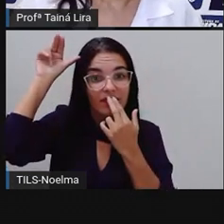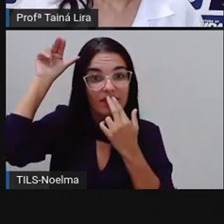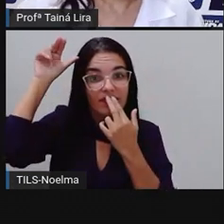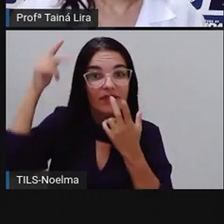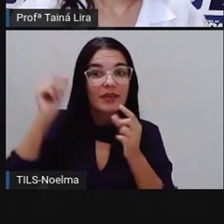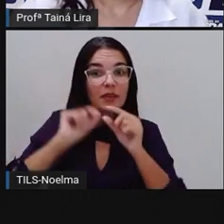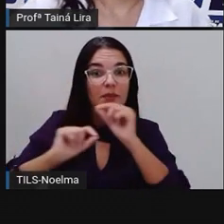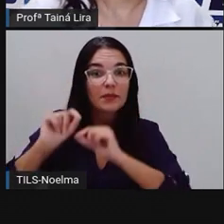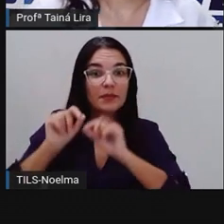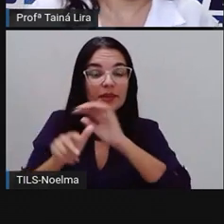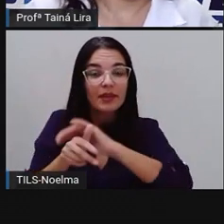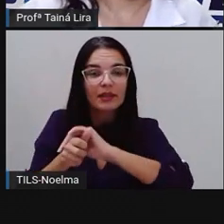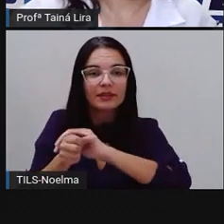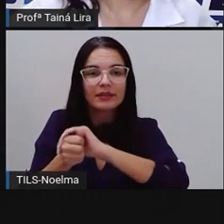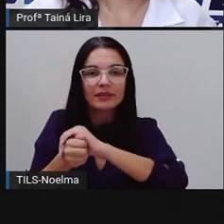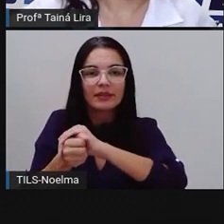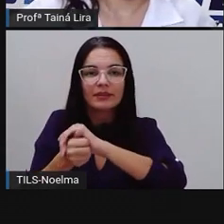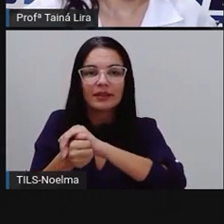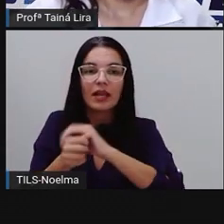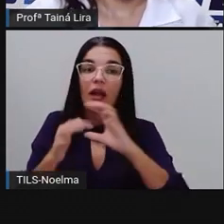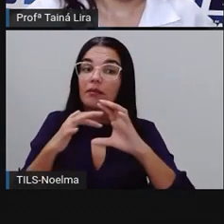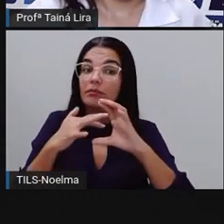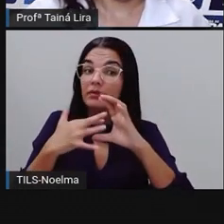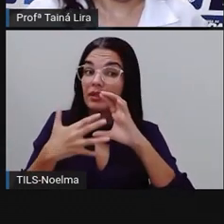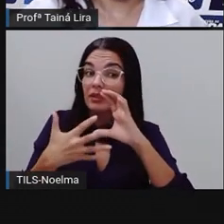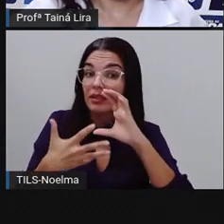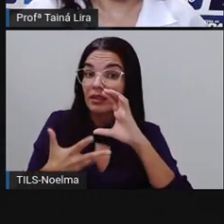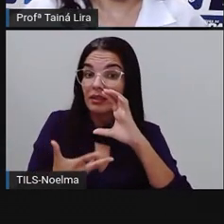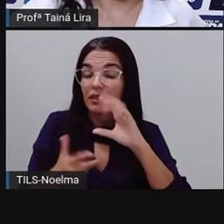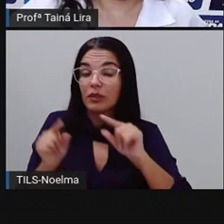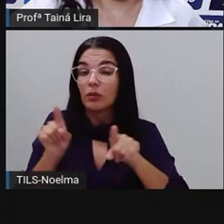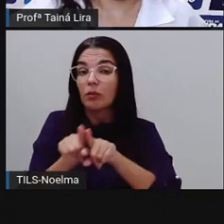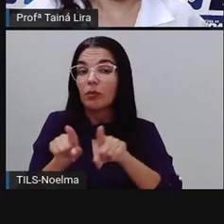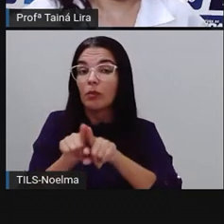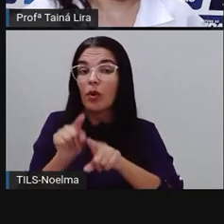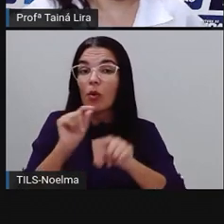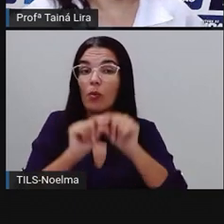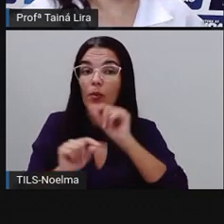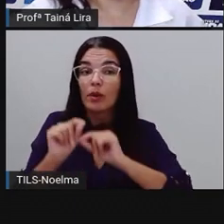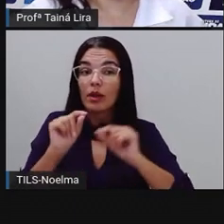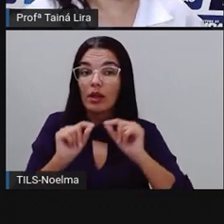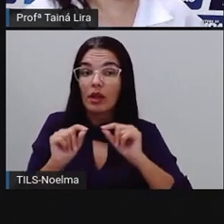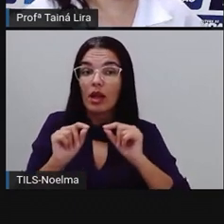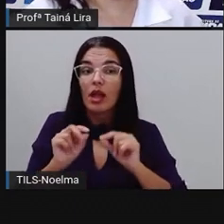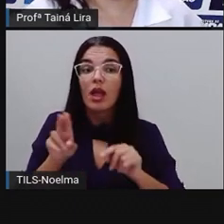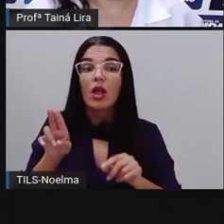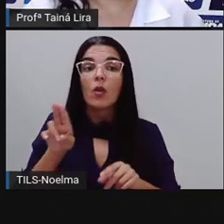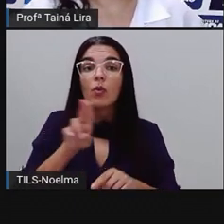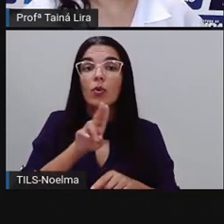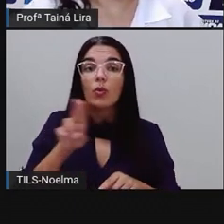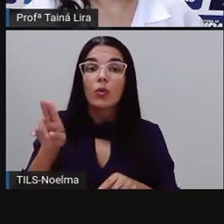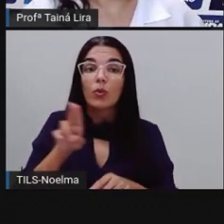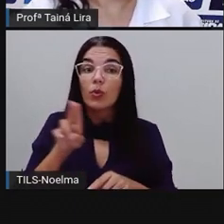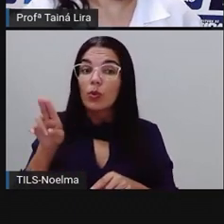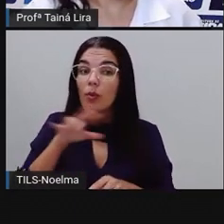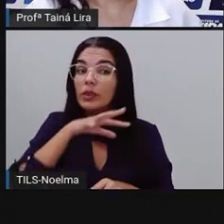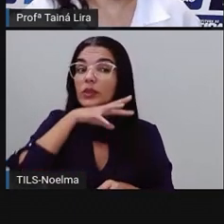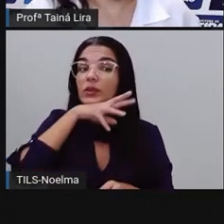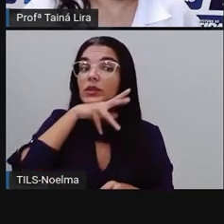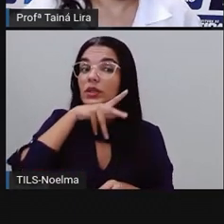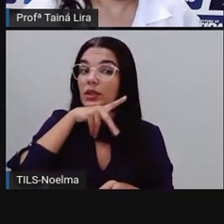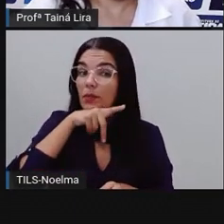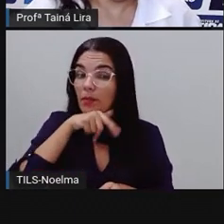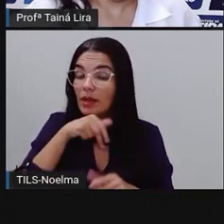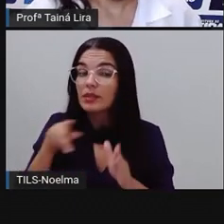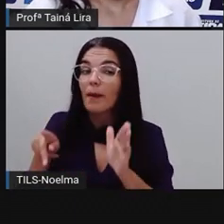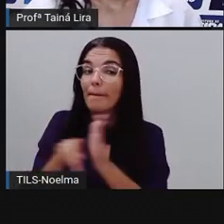E uma característica é que lá no título vai aparecer o nome dos animais que são personagens